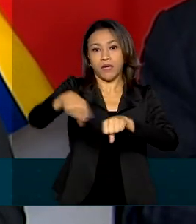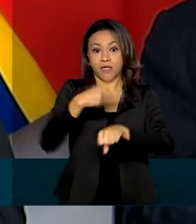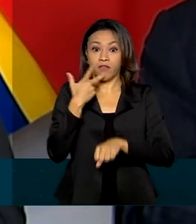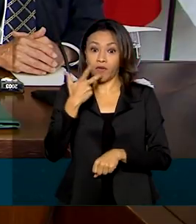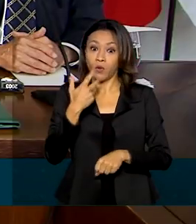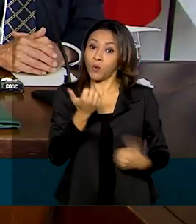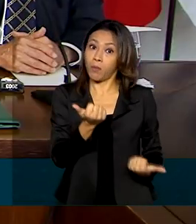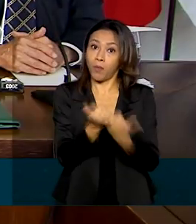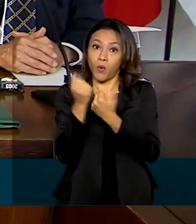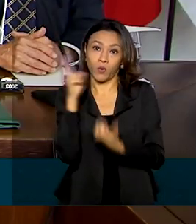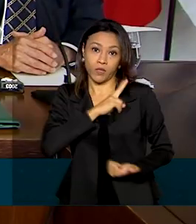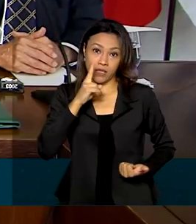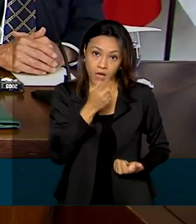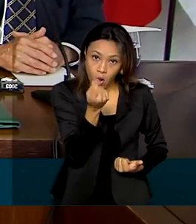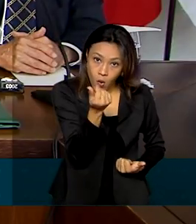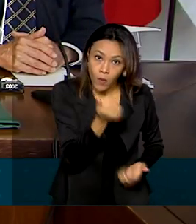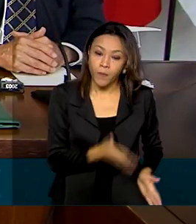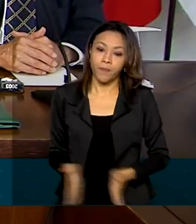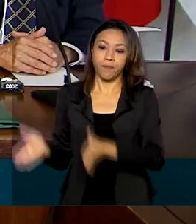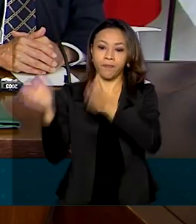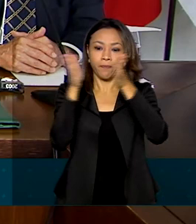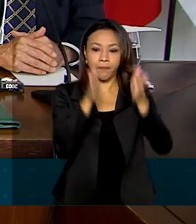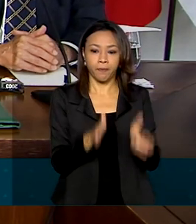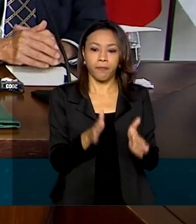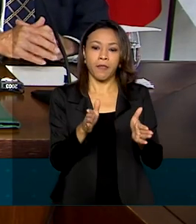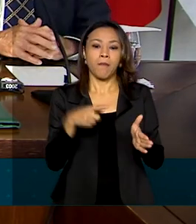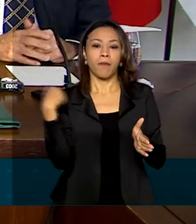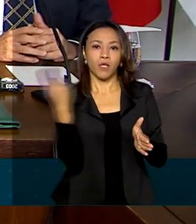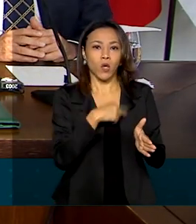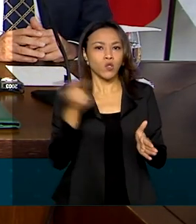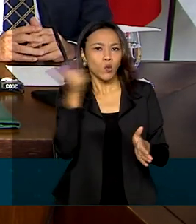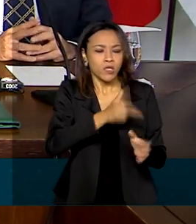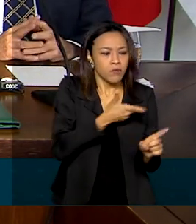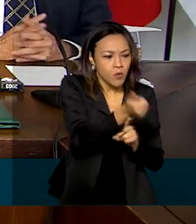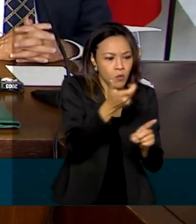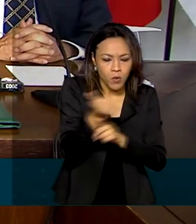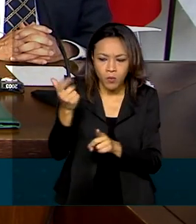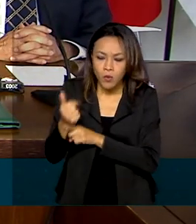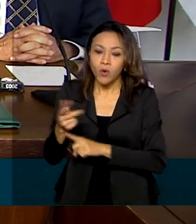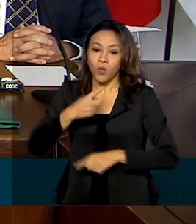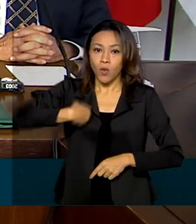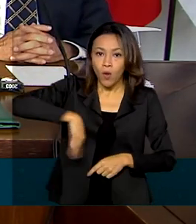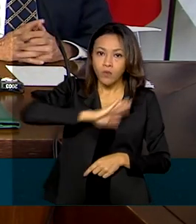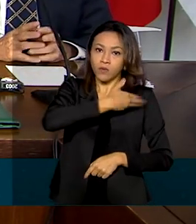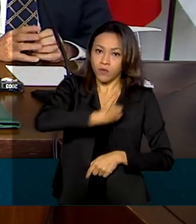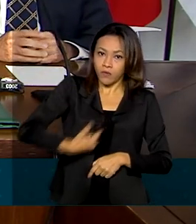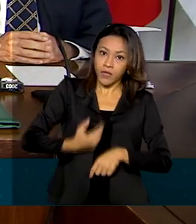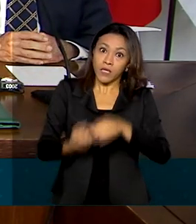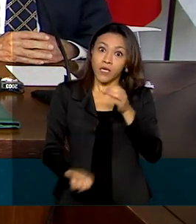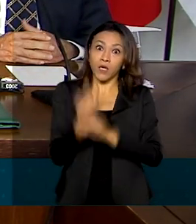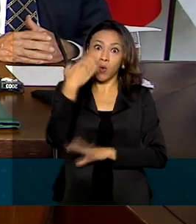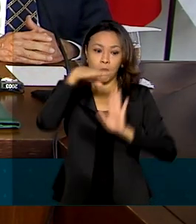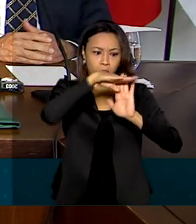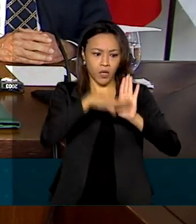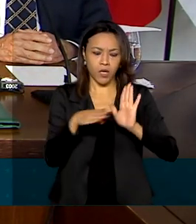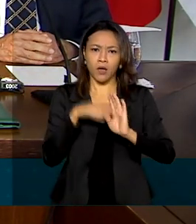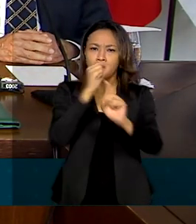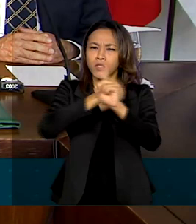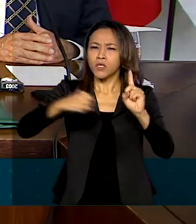emergencial. Para enfrentar essa situação, nosso governo criou um dos maiores programas sociais do mundo,